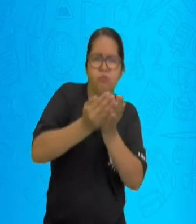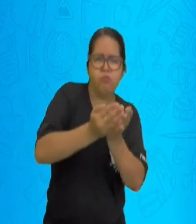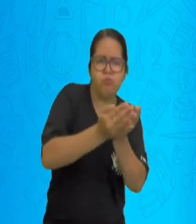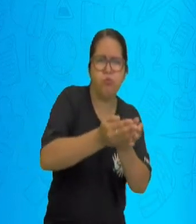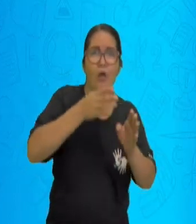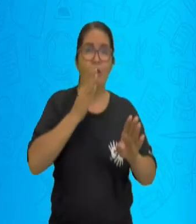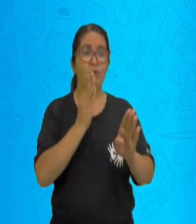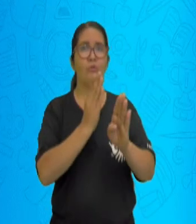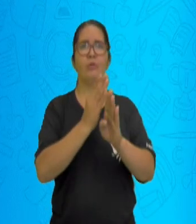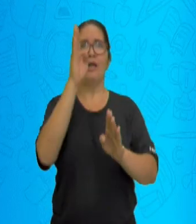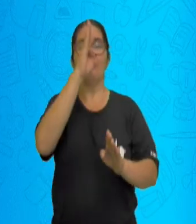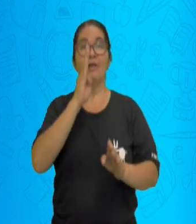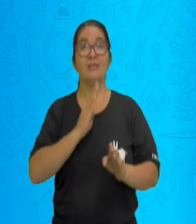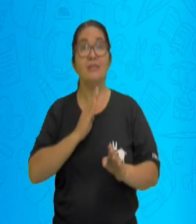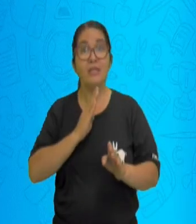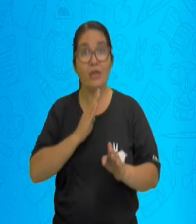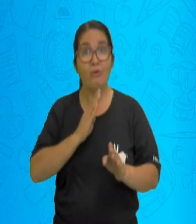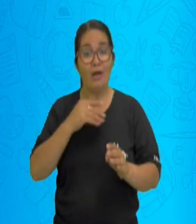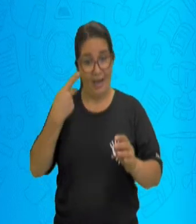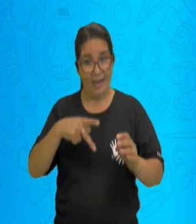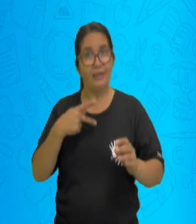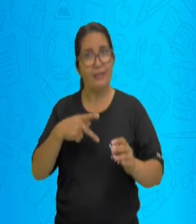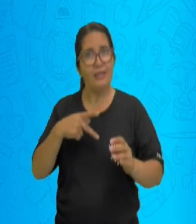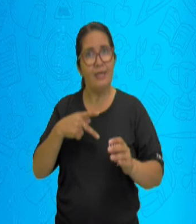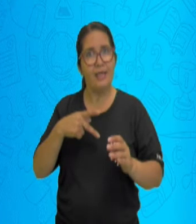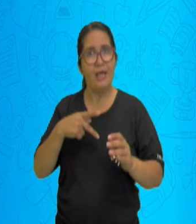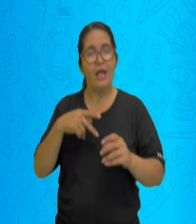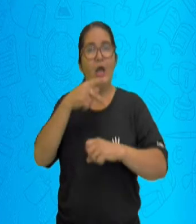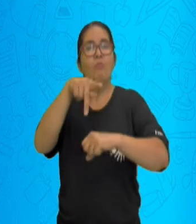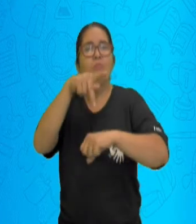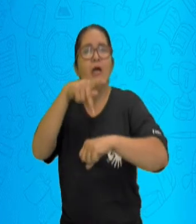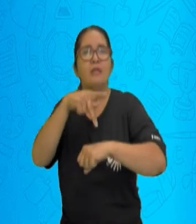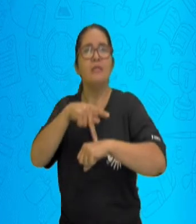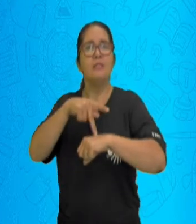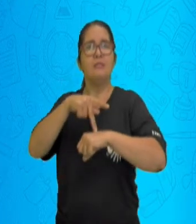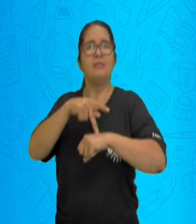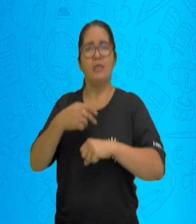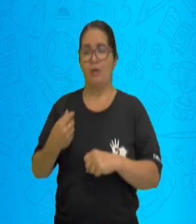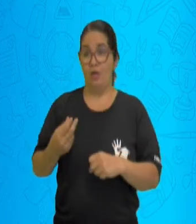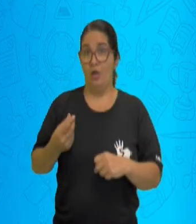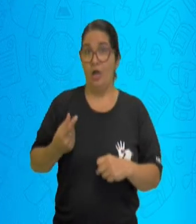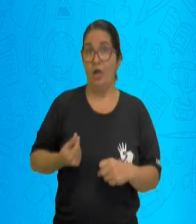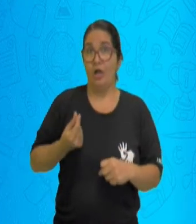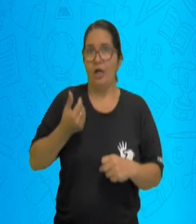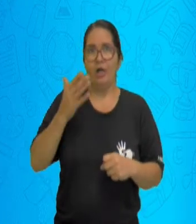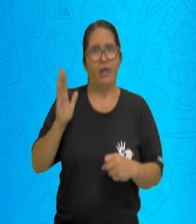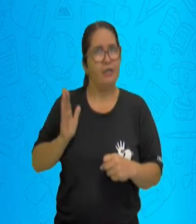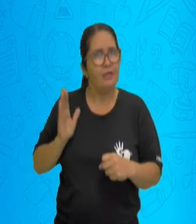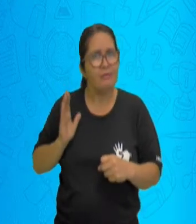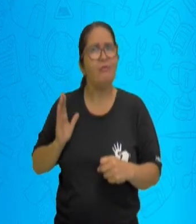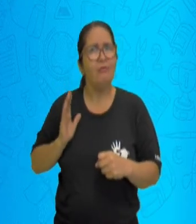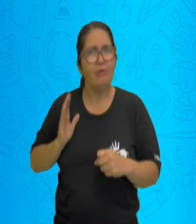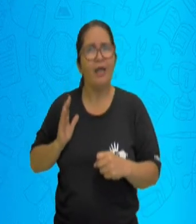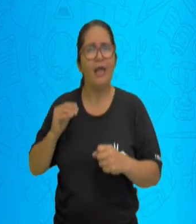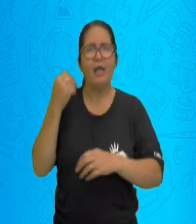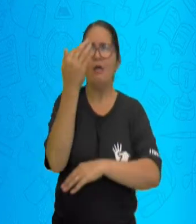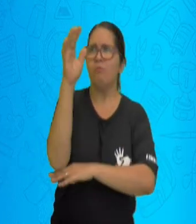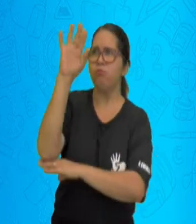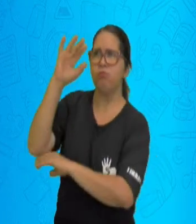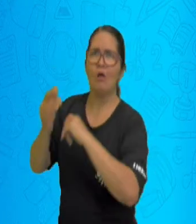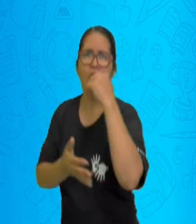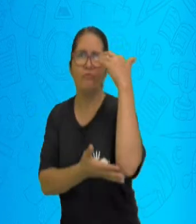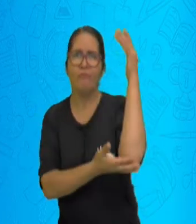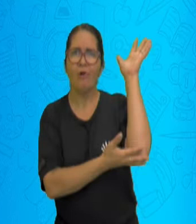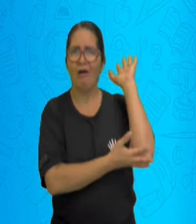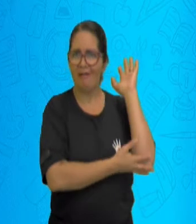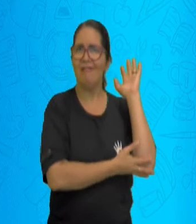principais grupos de imigrantes que chegaram aqui no Brasil, nós vamos ver, vieram primeiro uma quantidade de pessoas, foi descobrindo se